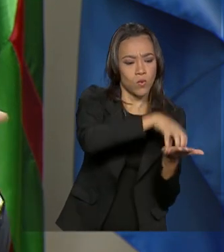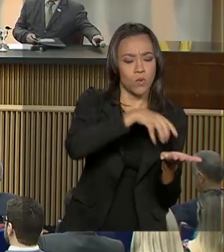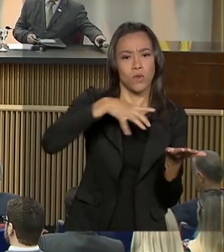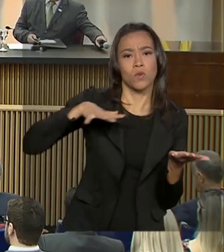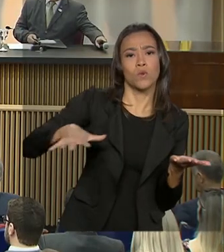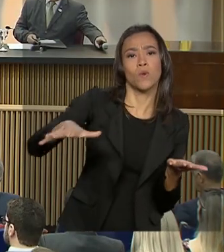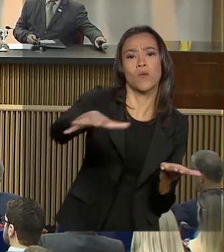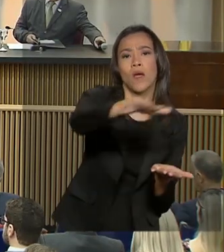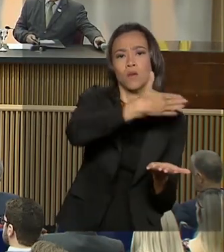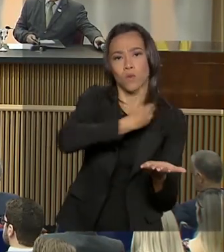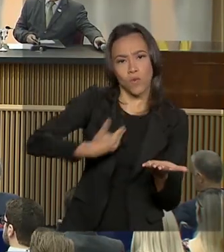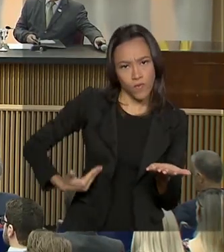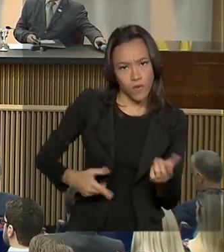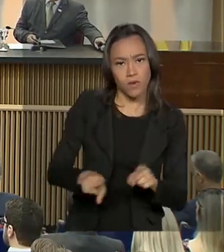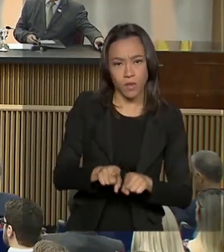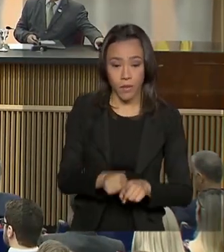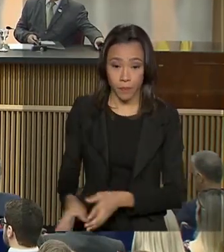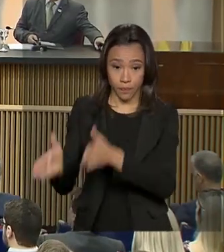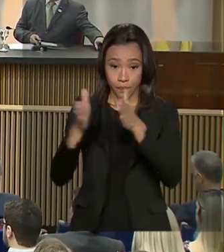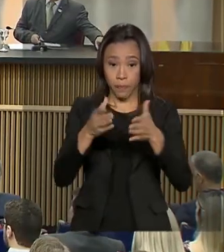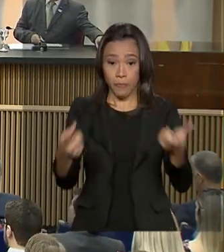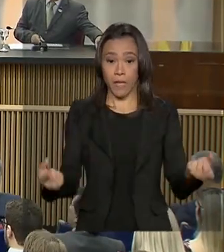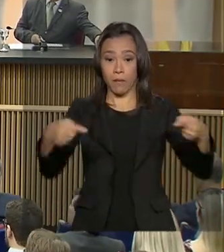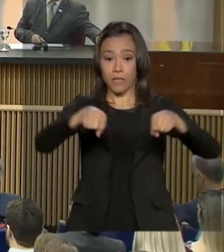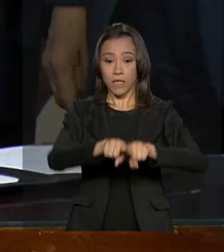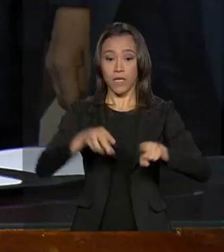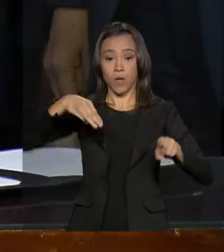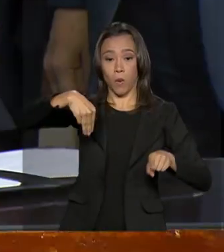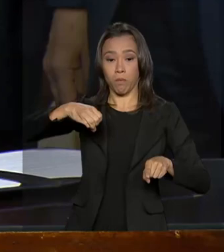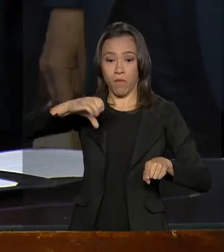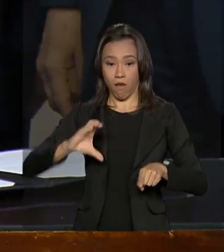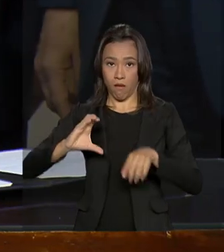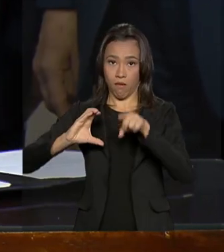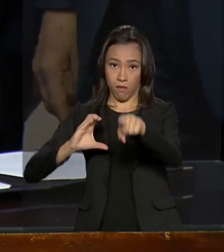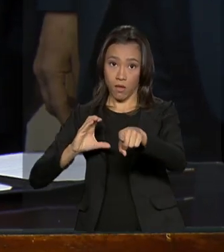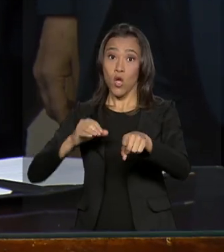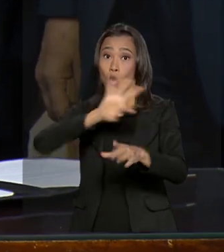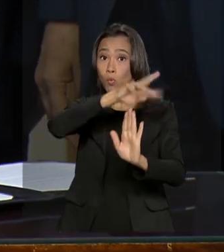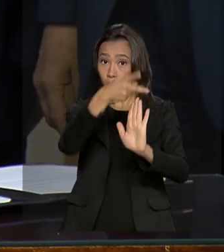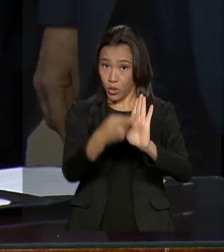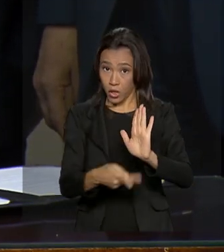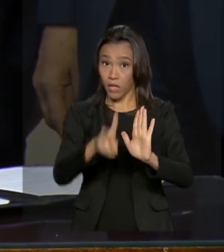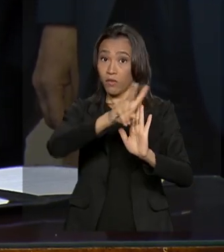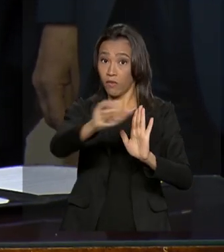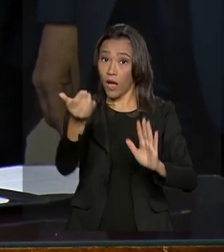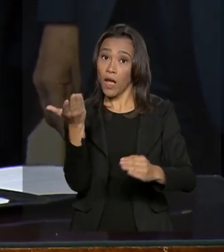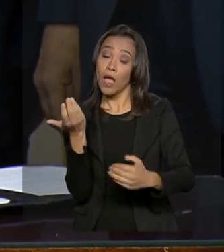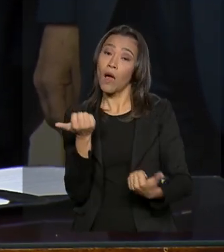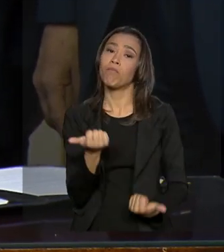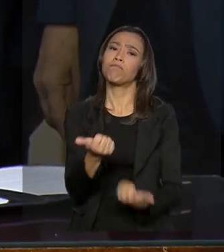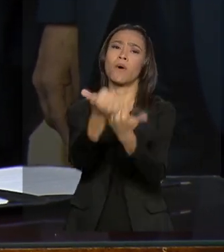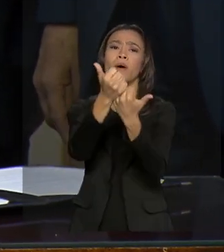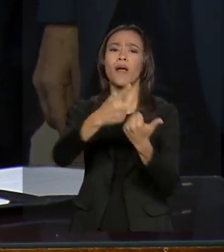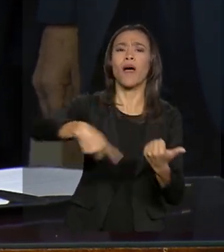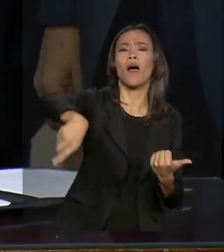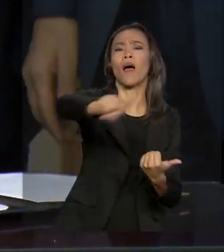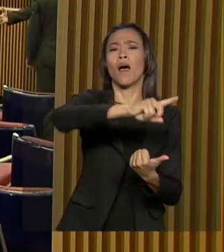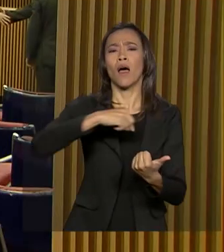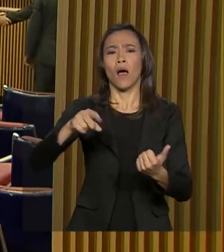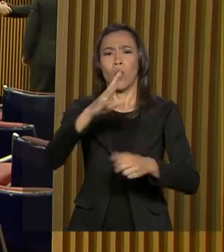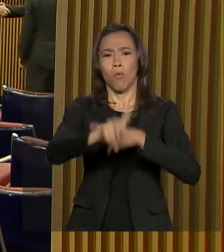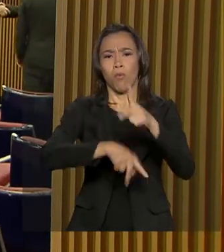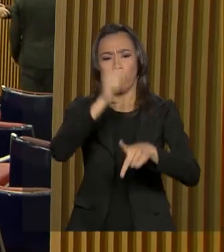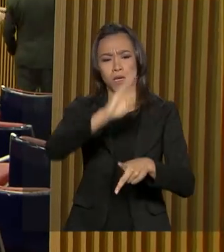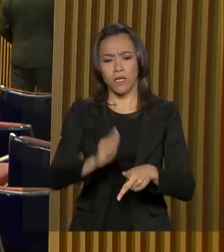públicos. Em parceria com o Ministério da Educação, o projeto vai atender a brasileiros em todas as faixas etárias.